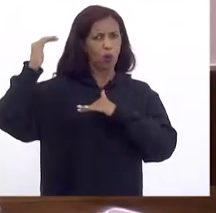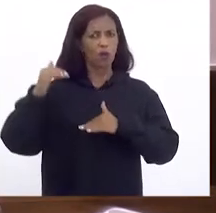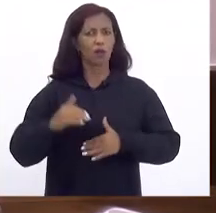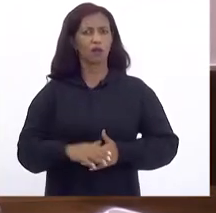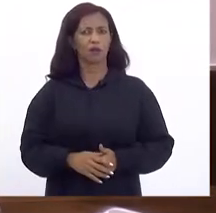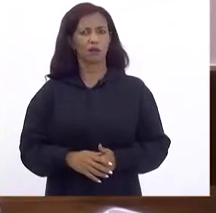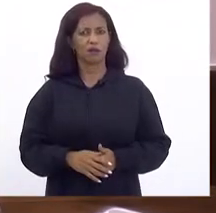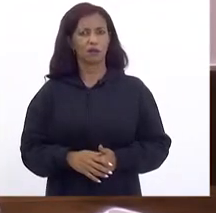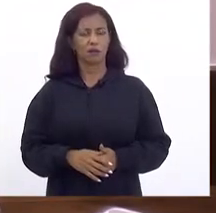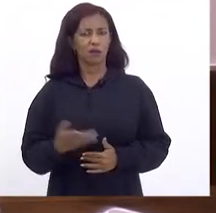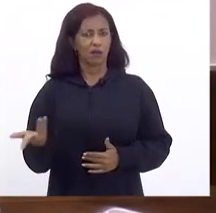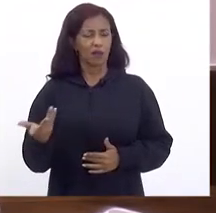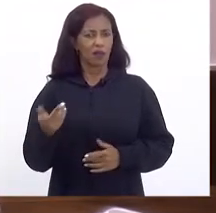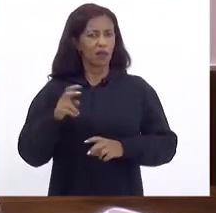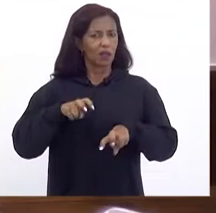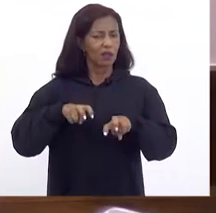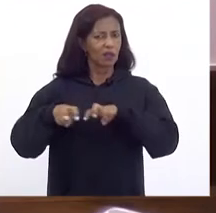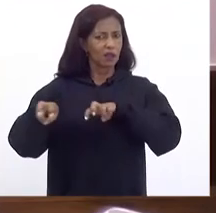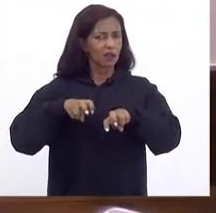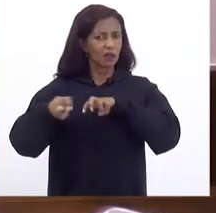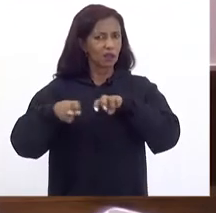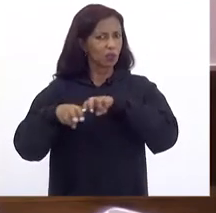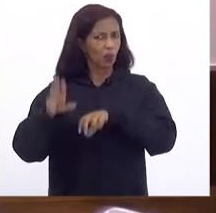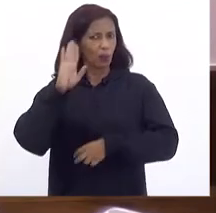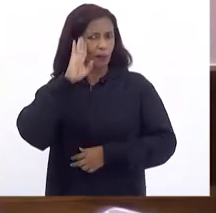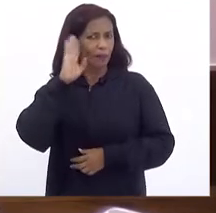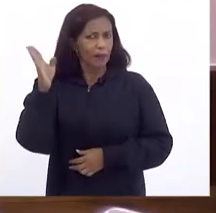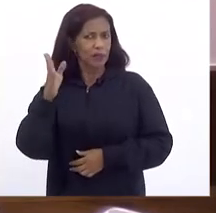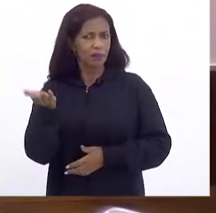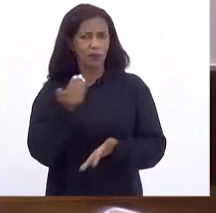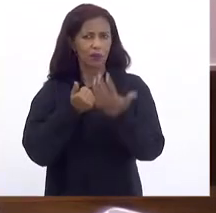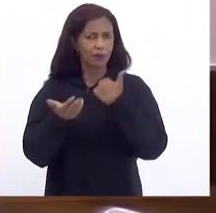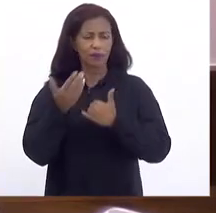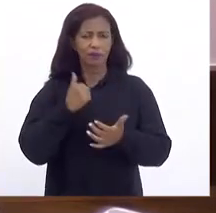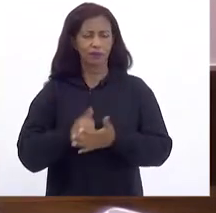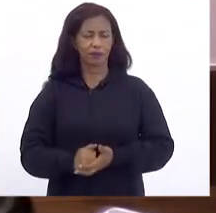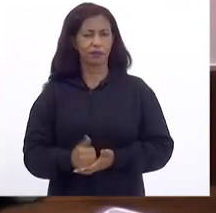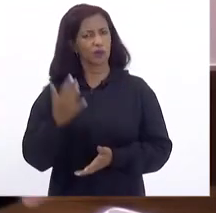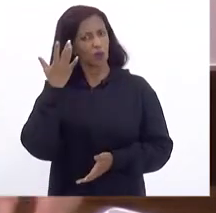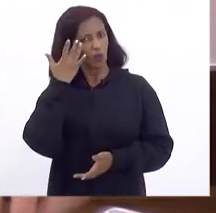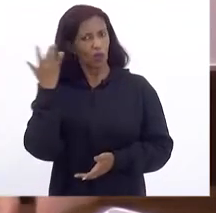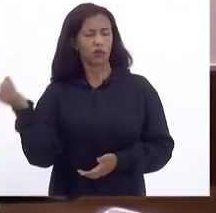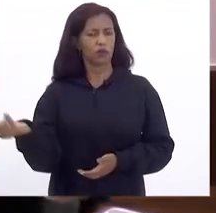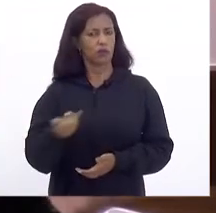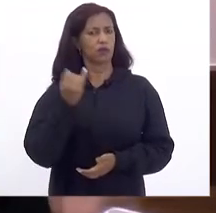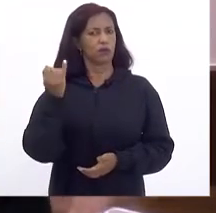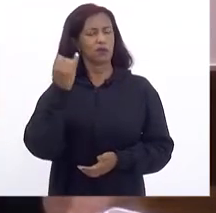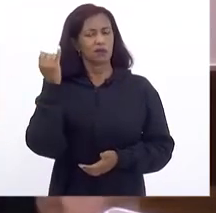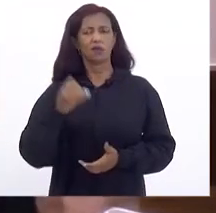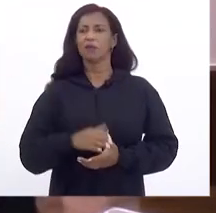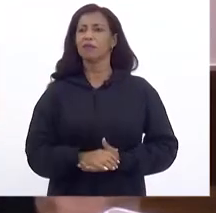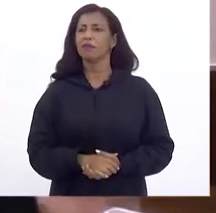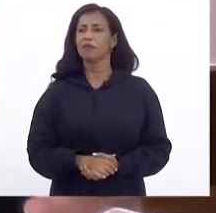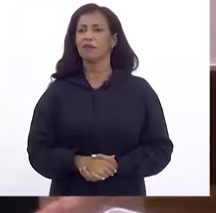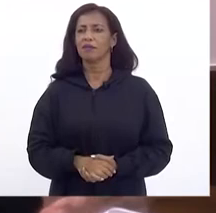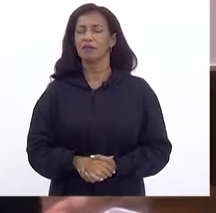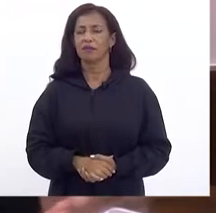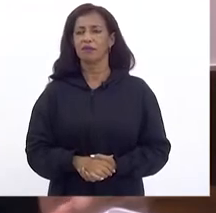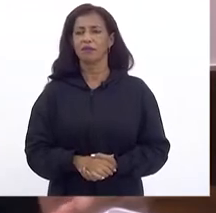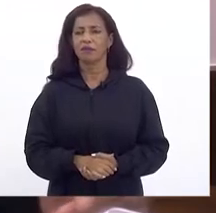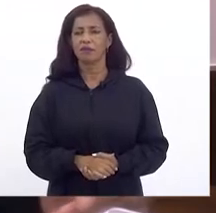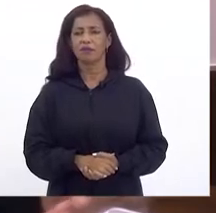Transporte É o básico Para alimentação Então eu achava Importante Porque